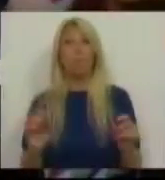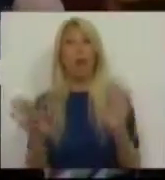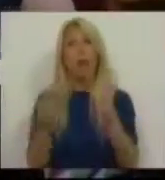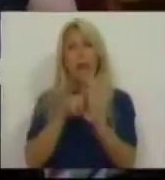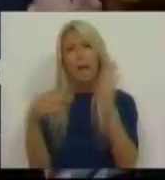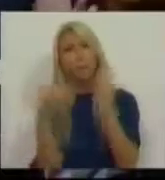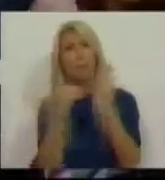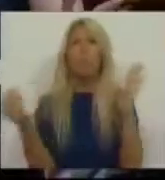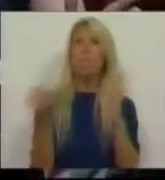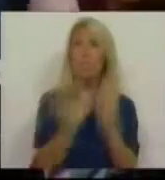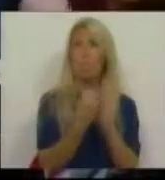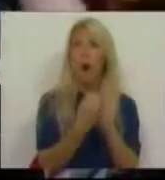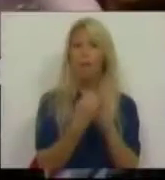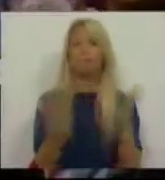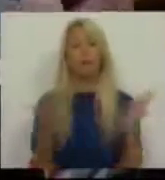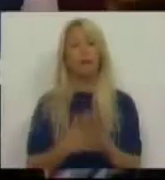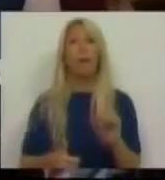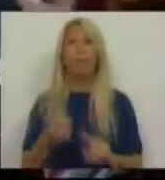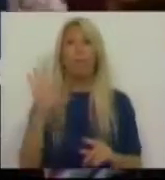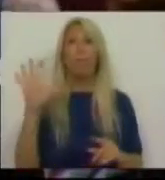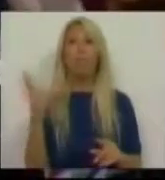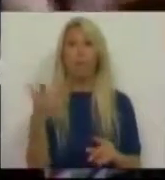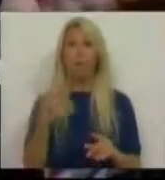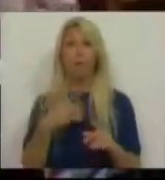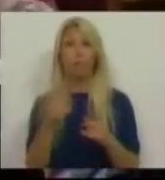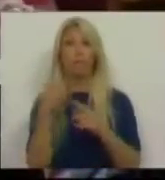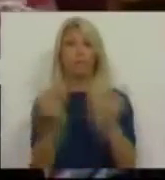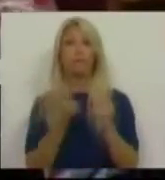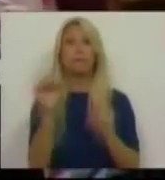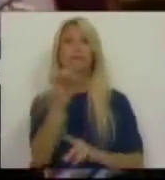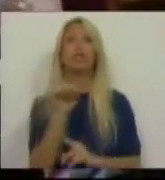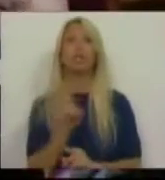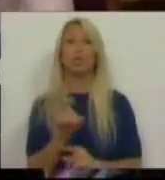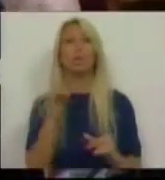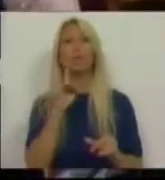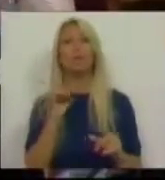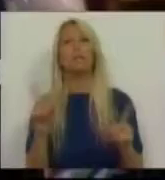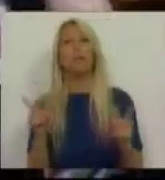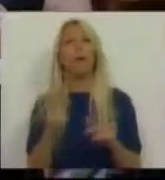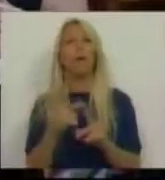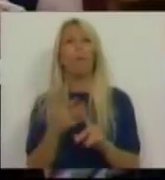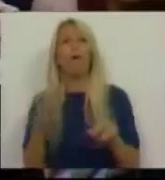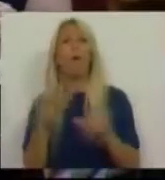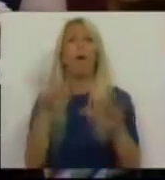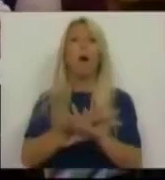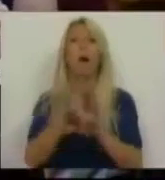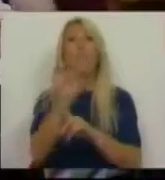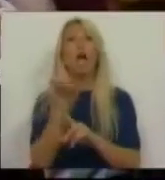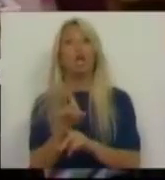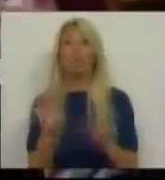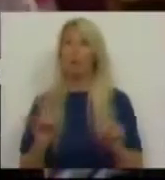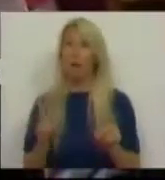Convém também, quando debatemos estas questões, não descamutear esta situação. Mas será também importante o